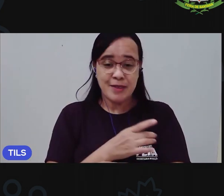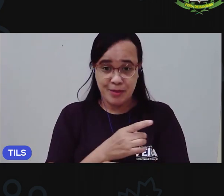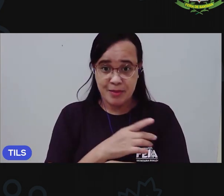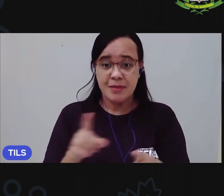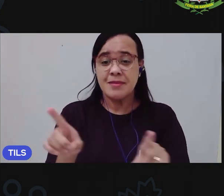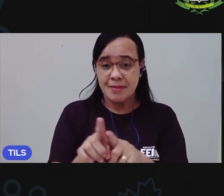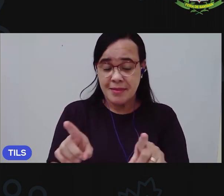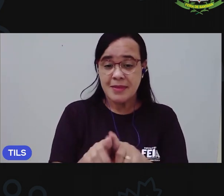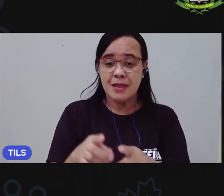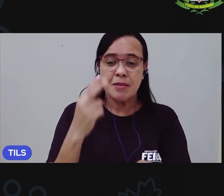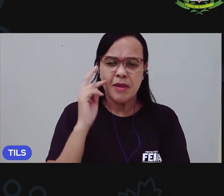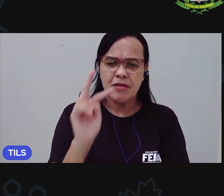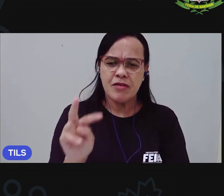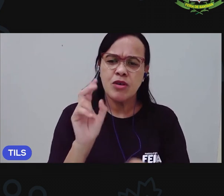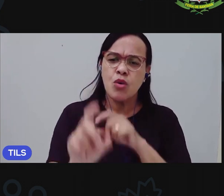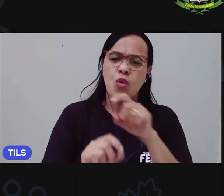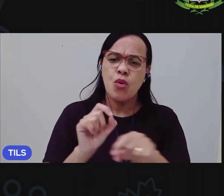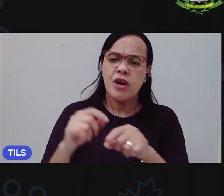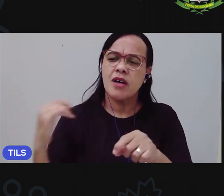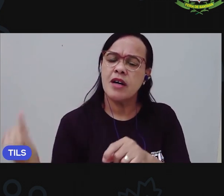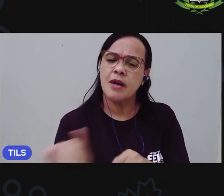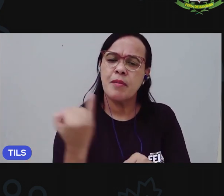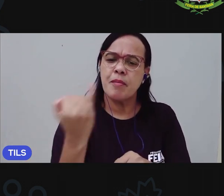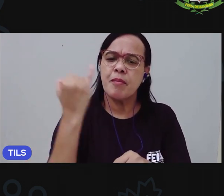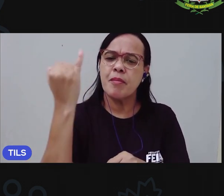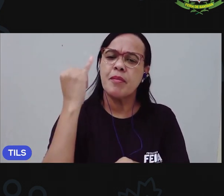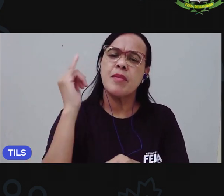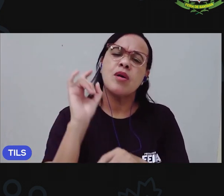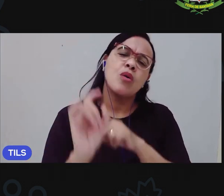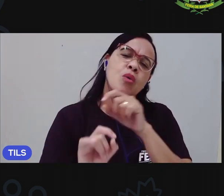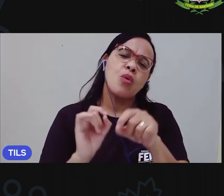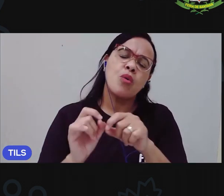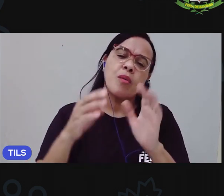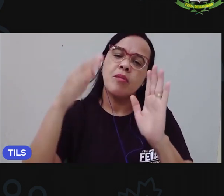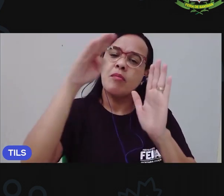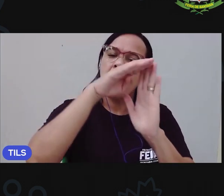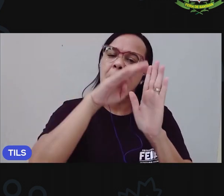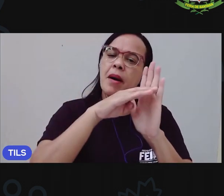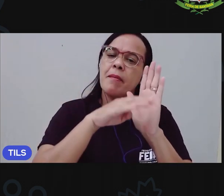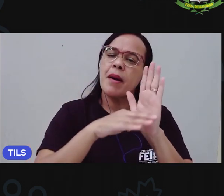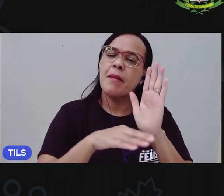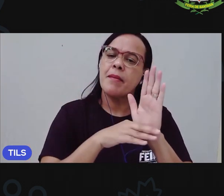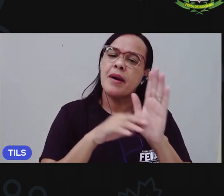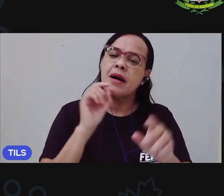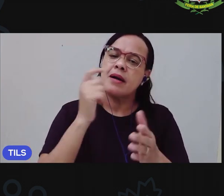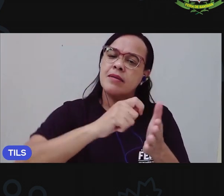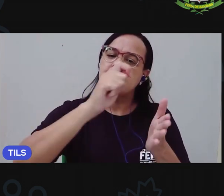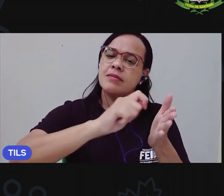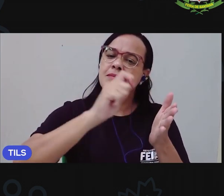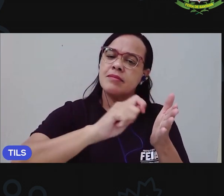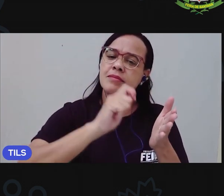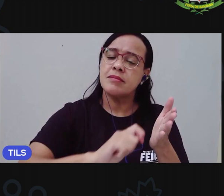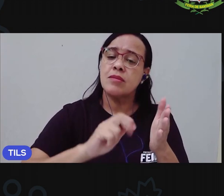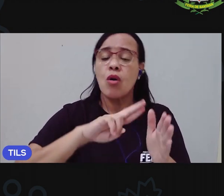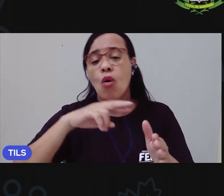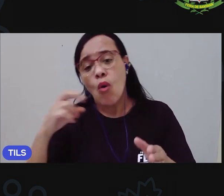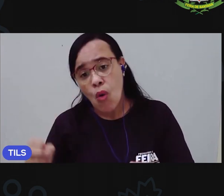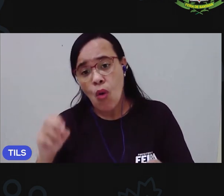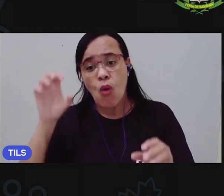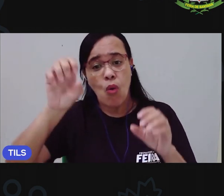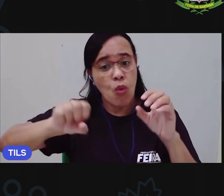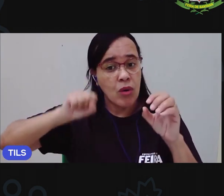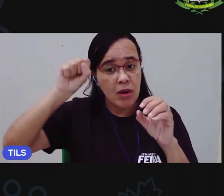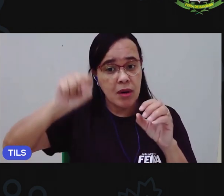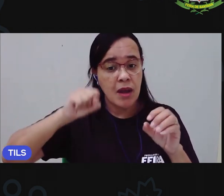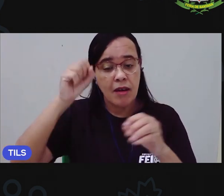a gente também viu a importância de fazer registros escritos ou gravados de maneira falada.